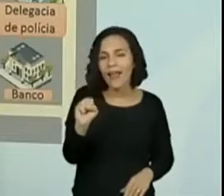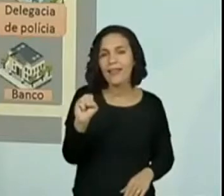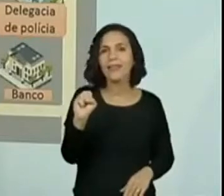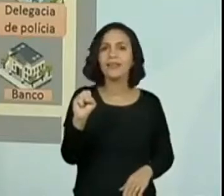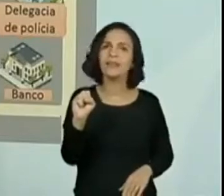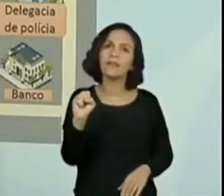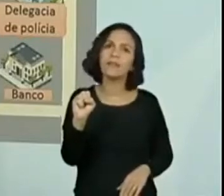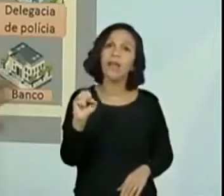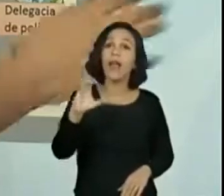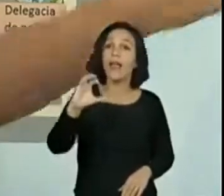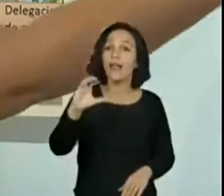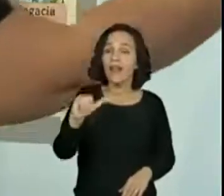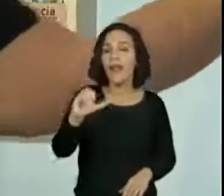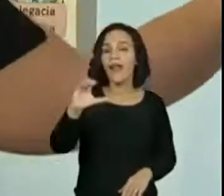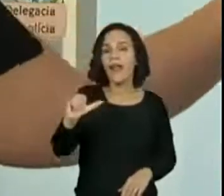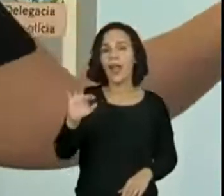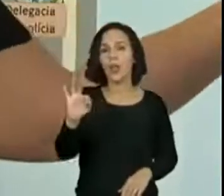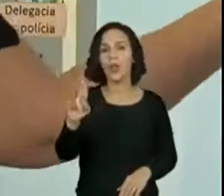Cacatua?